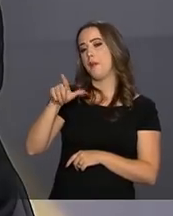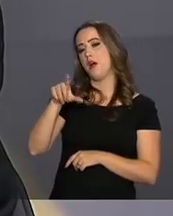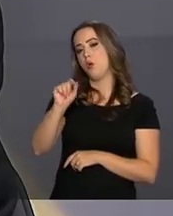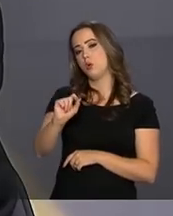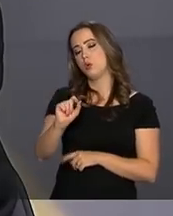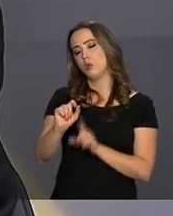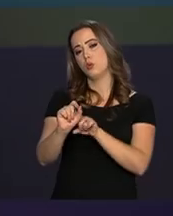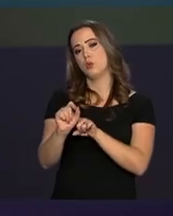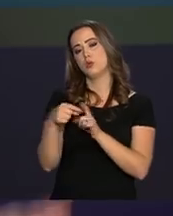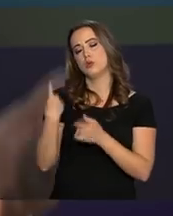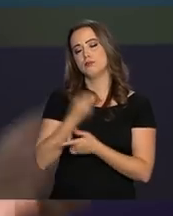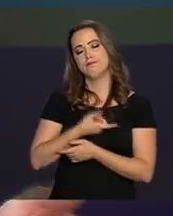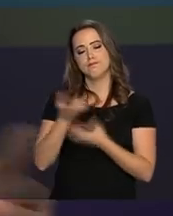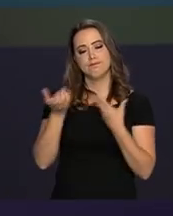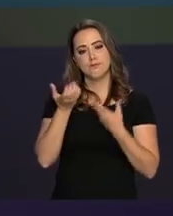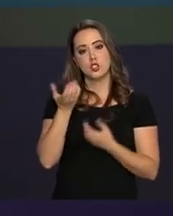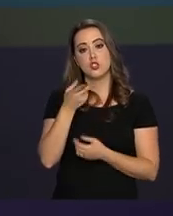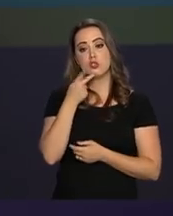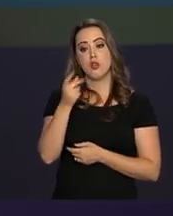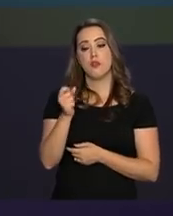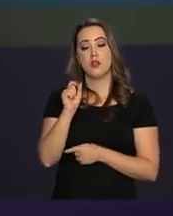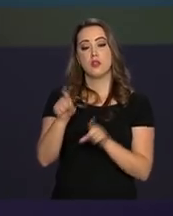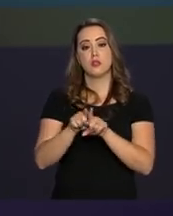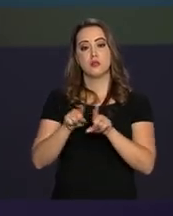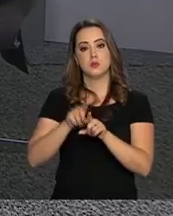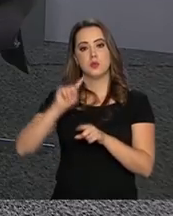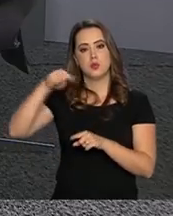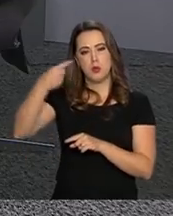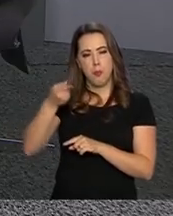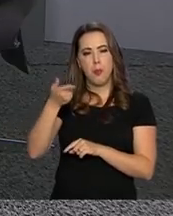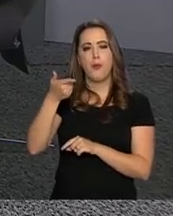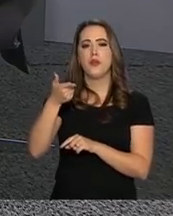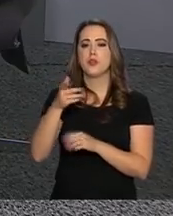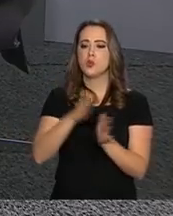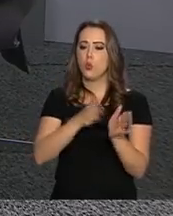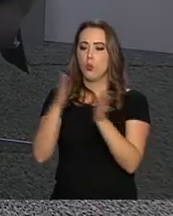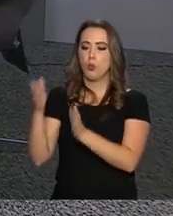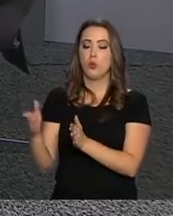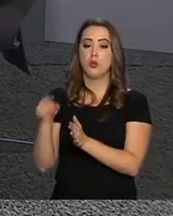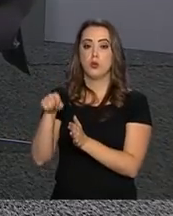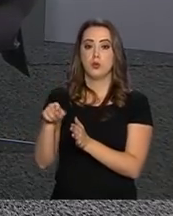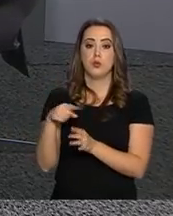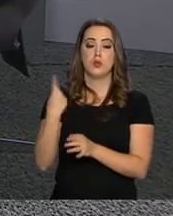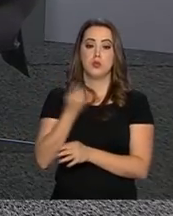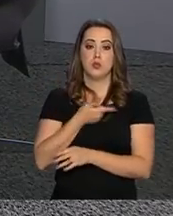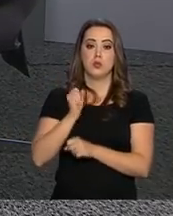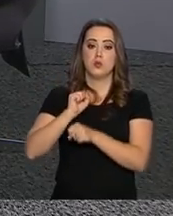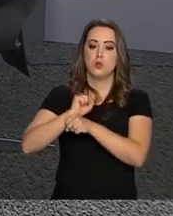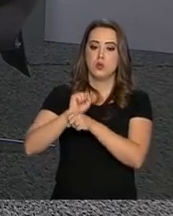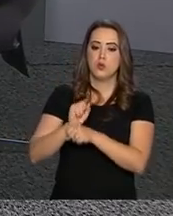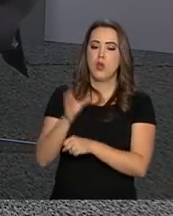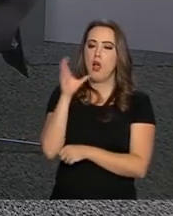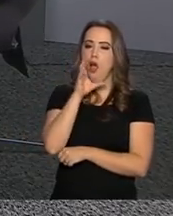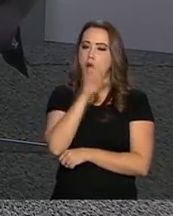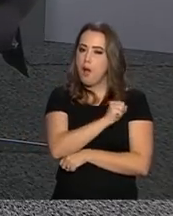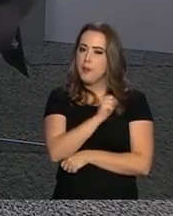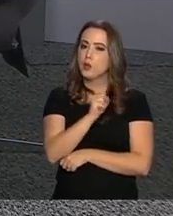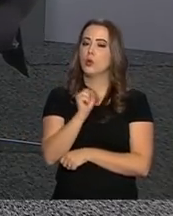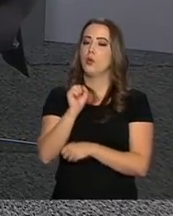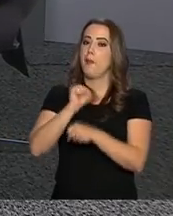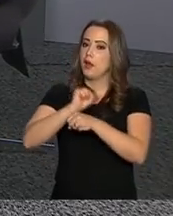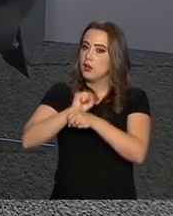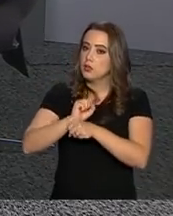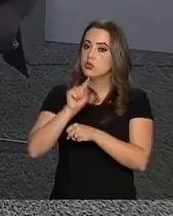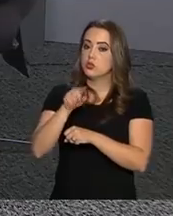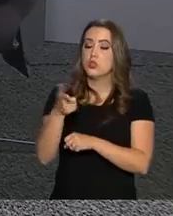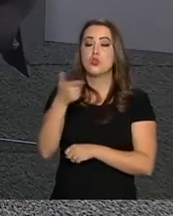Mundial. E a gente vai falar um pouquinho sobre isso no próximo bloco. Então, nós vamos para um rápido intervalo.